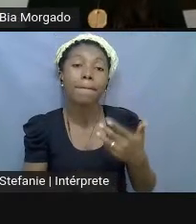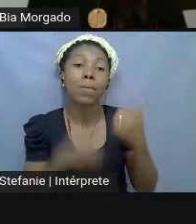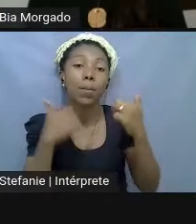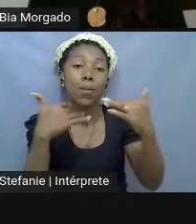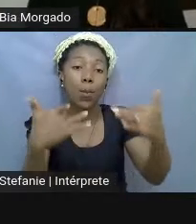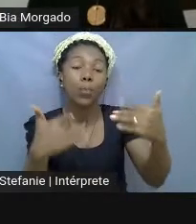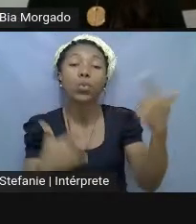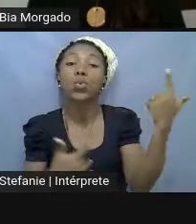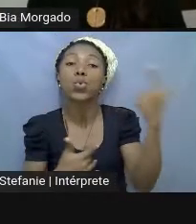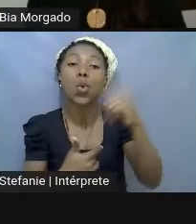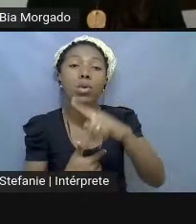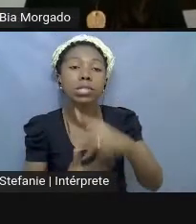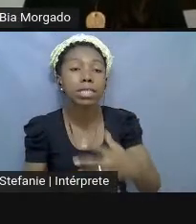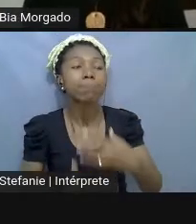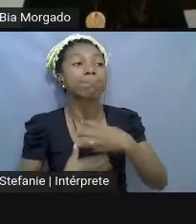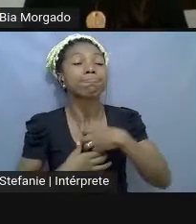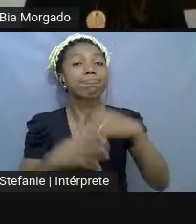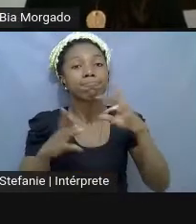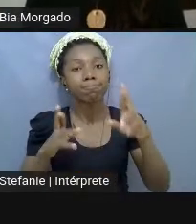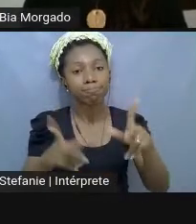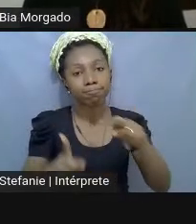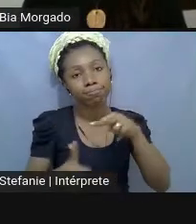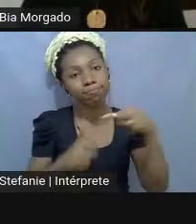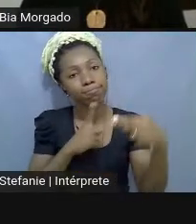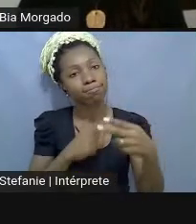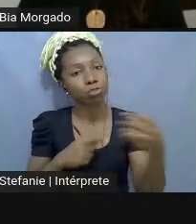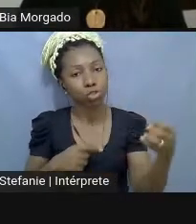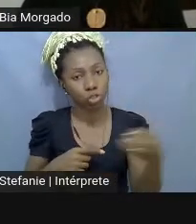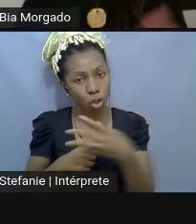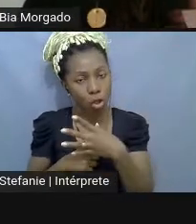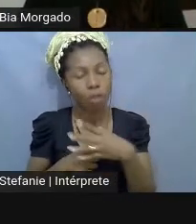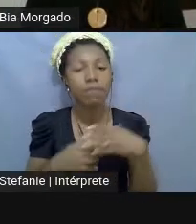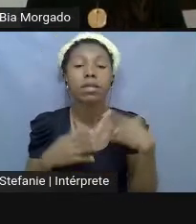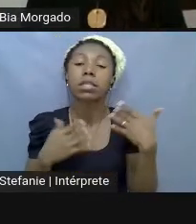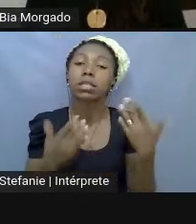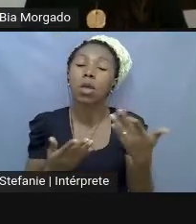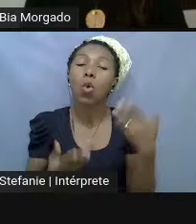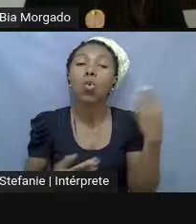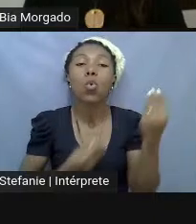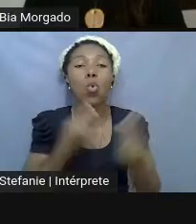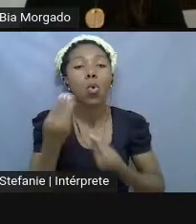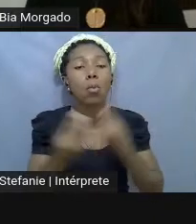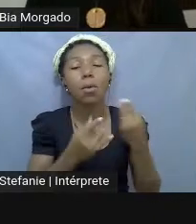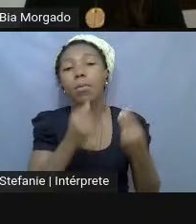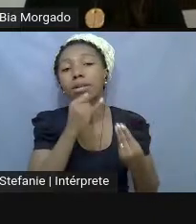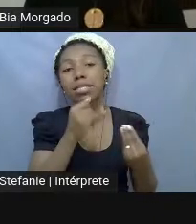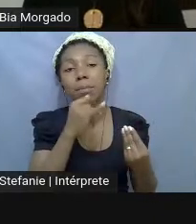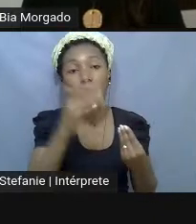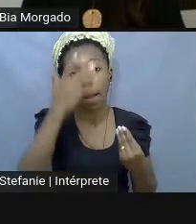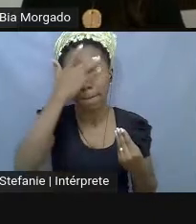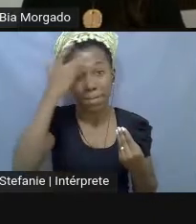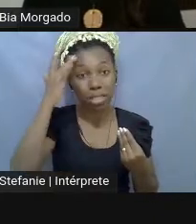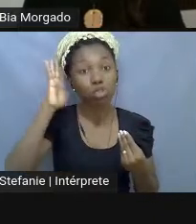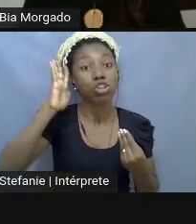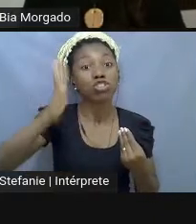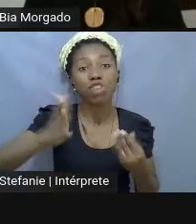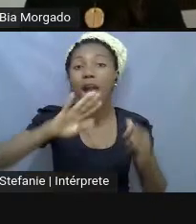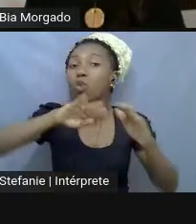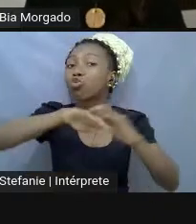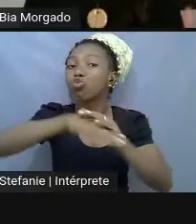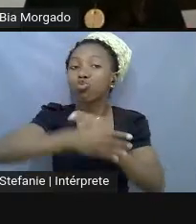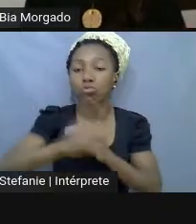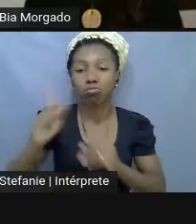lugar, né, então aí eu trago, né, algumas questões, como deseducar um corpo acostumado a contemplar e jamais tocar nas obras,